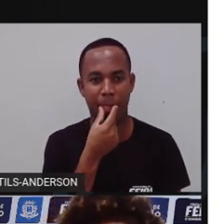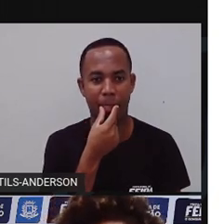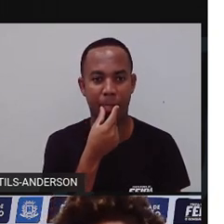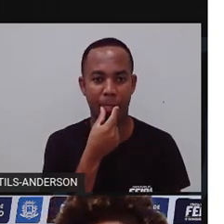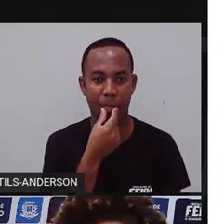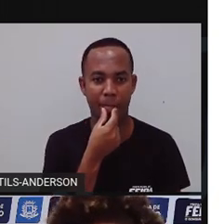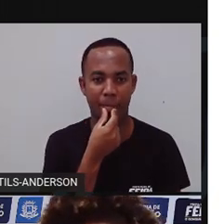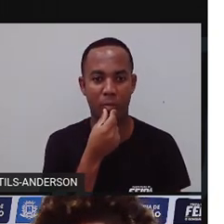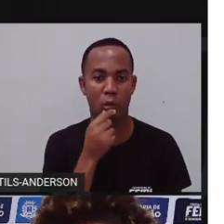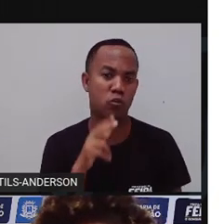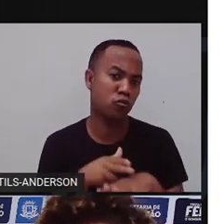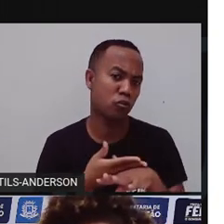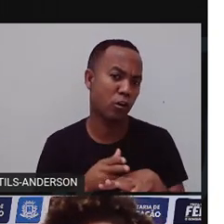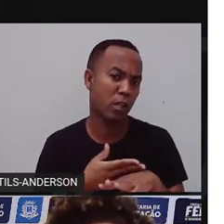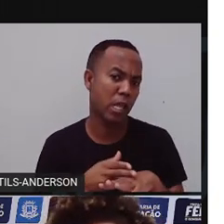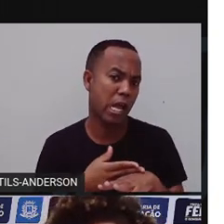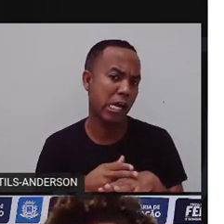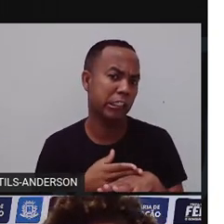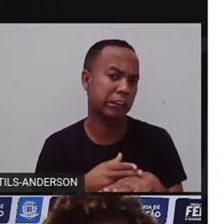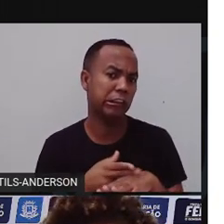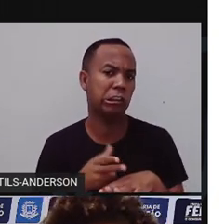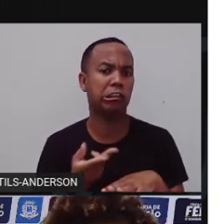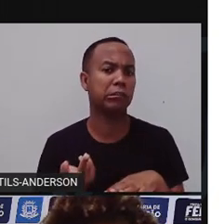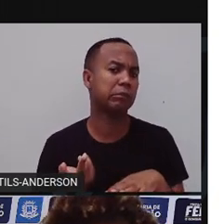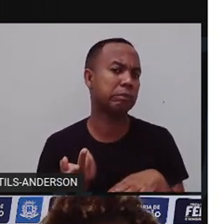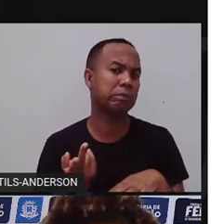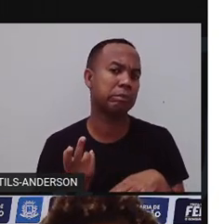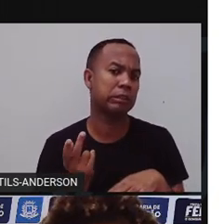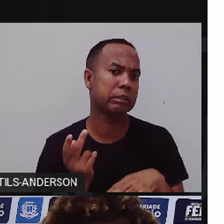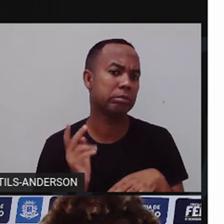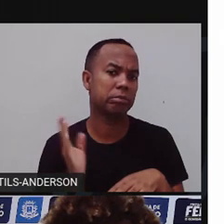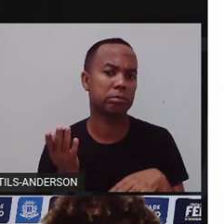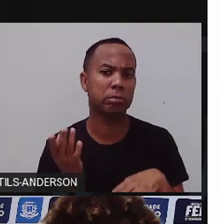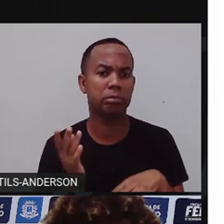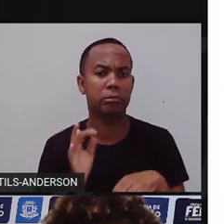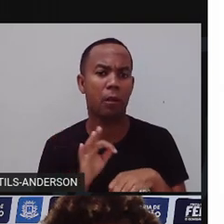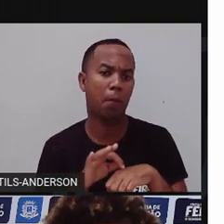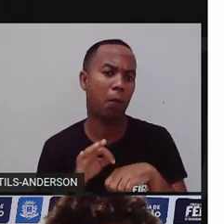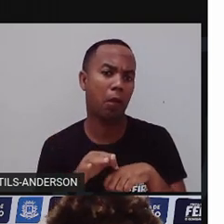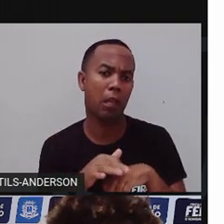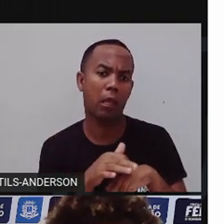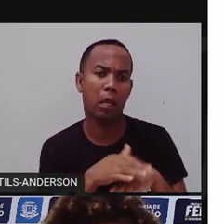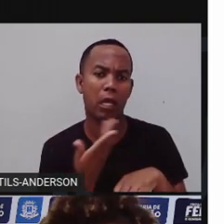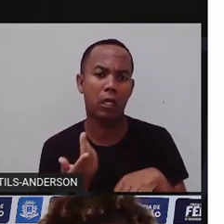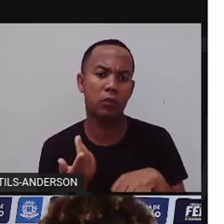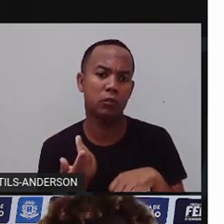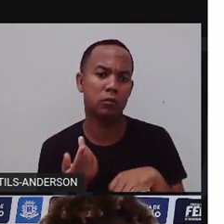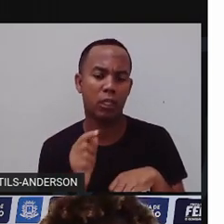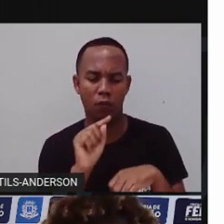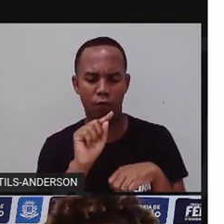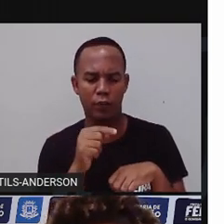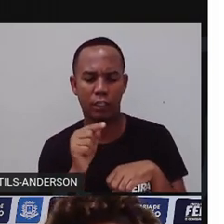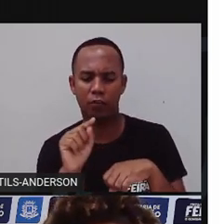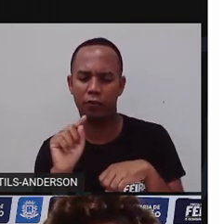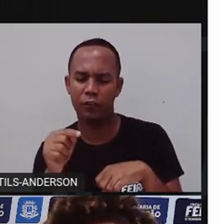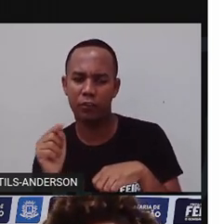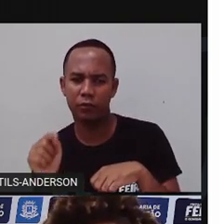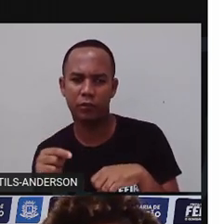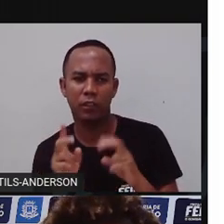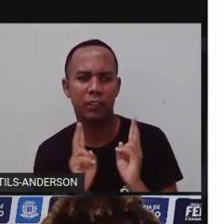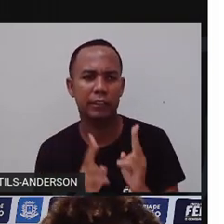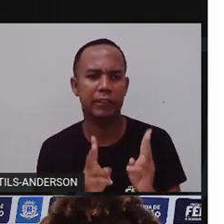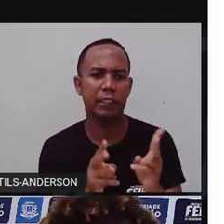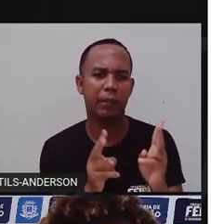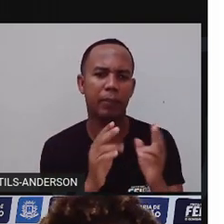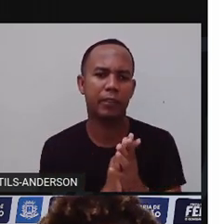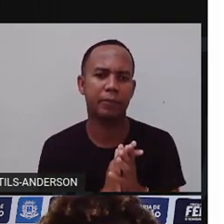Essa está ótima. Gosto de sorvete de morango, chocolate, amendoim e flocos. Sempre que